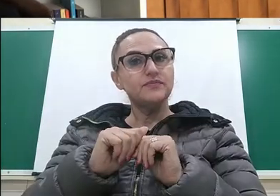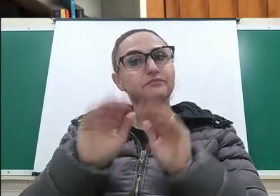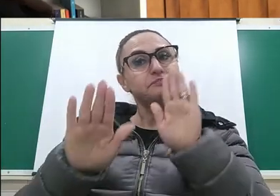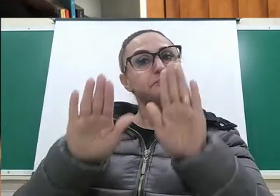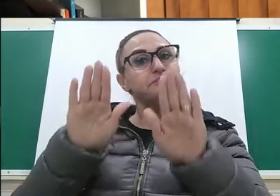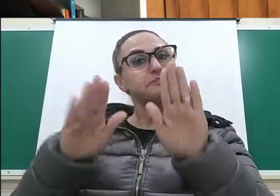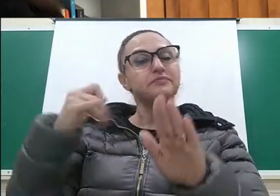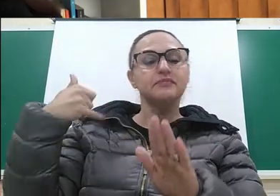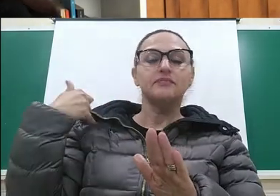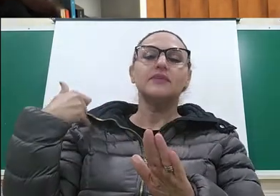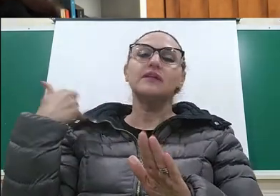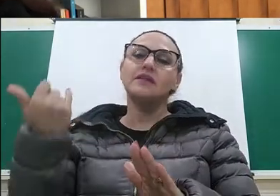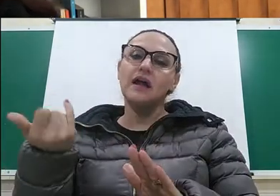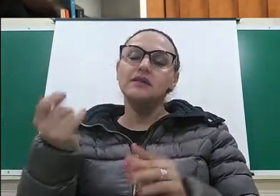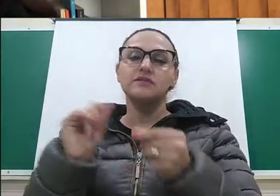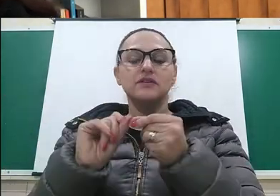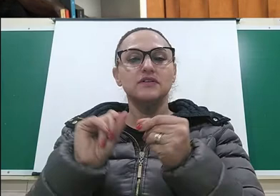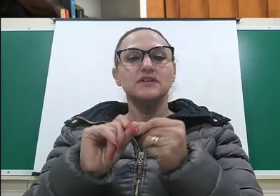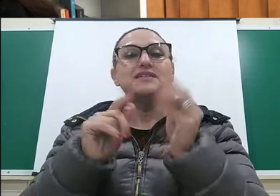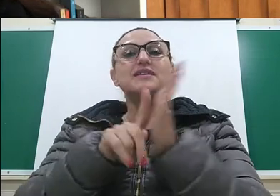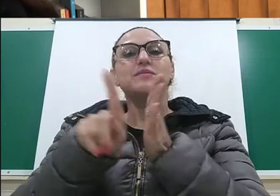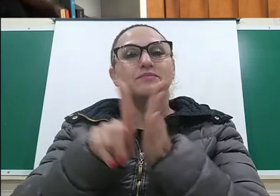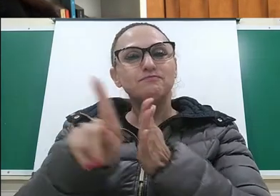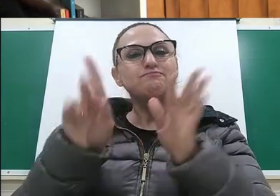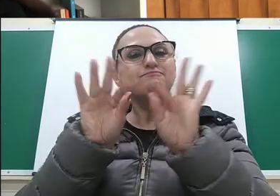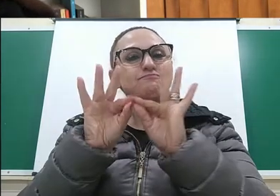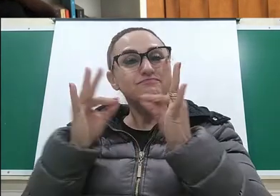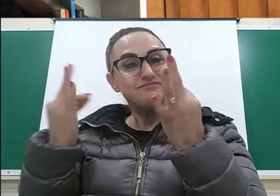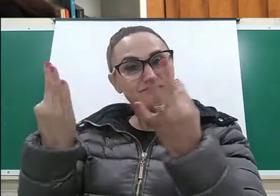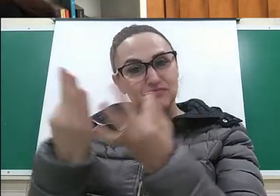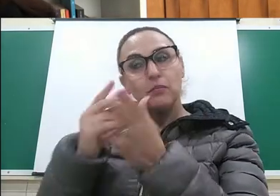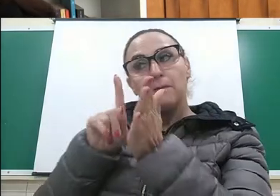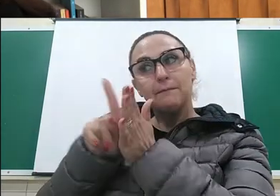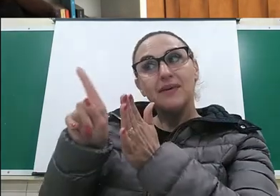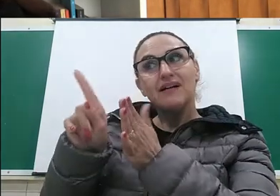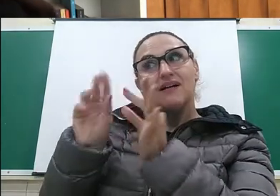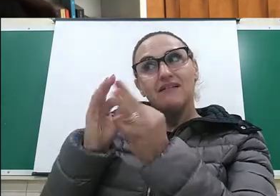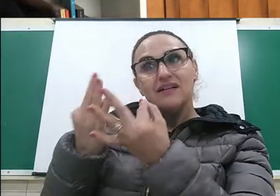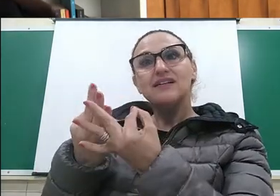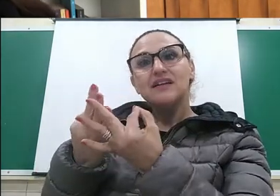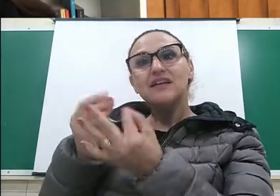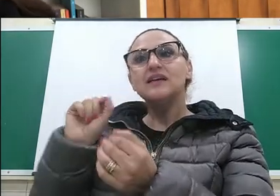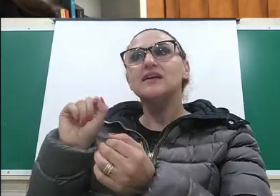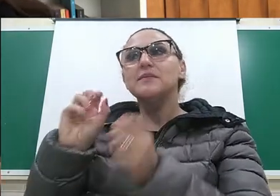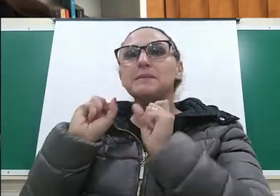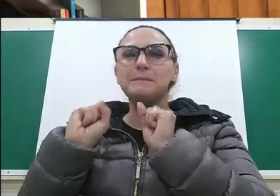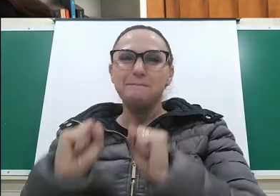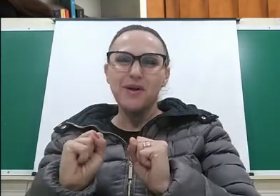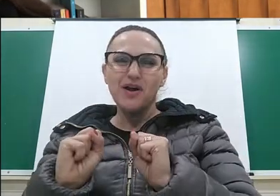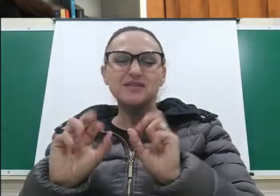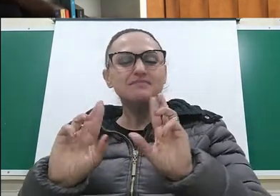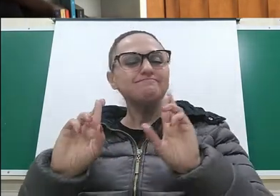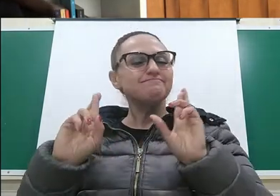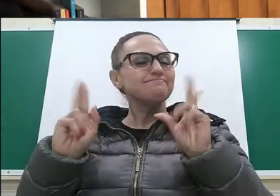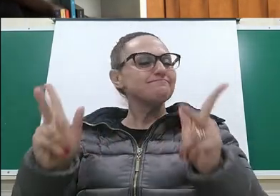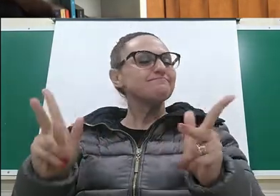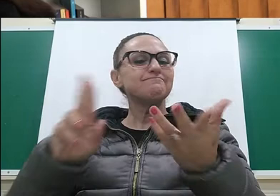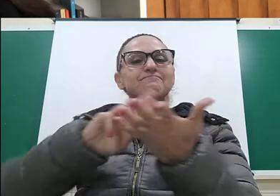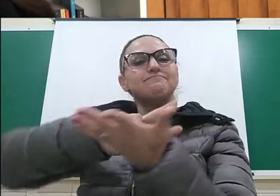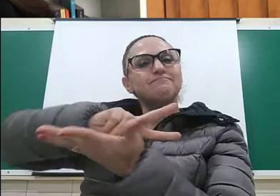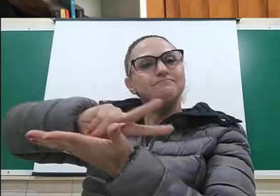idade, se você for fazer essa pergunta com os seus familiares, você vai descobrir que as respostas podem ser muito